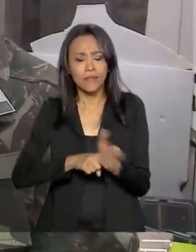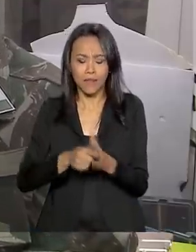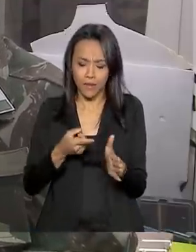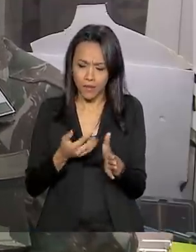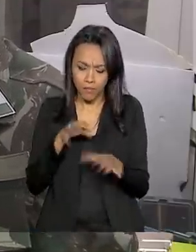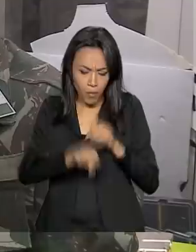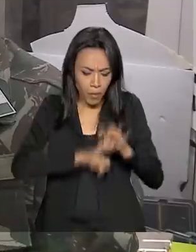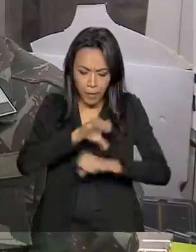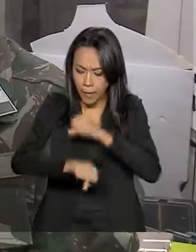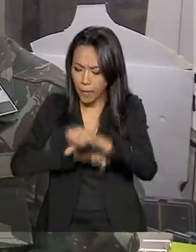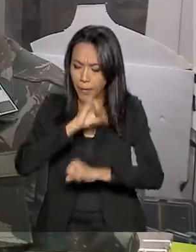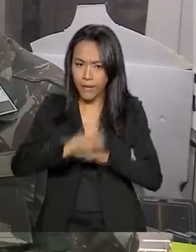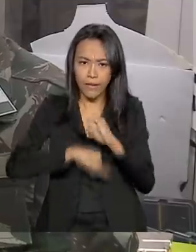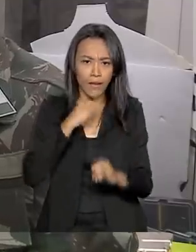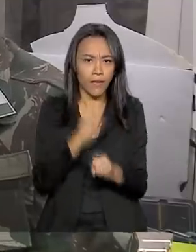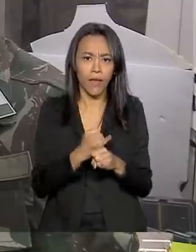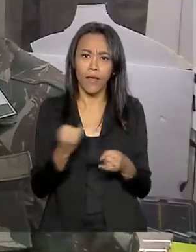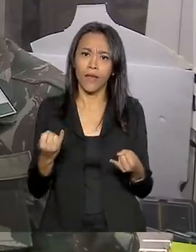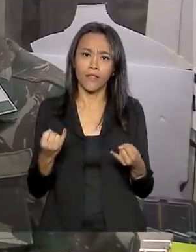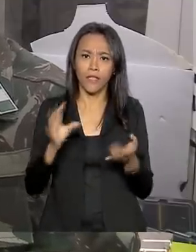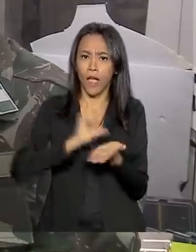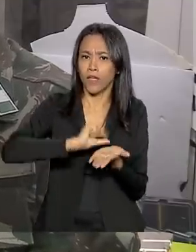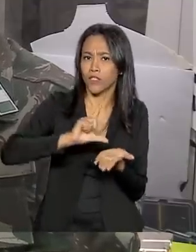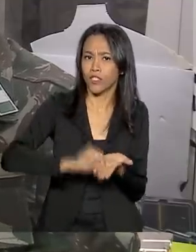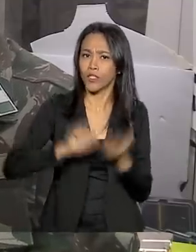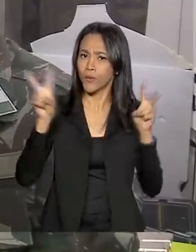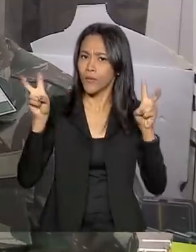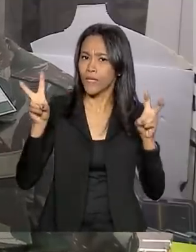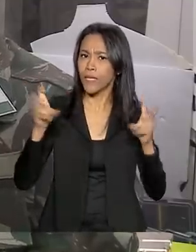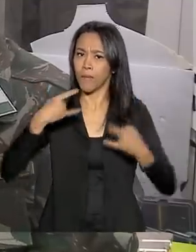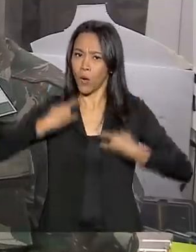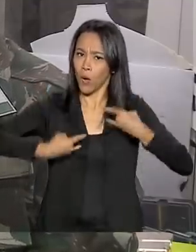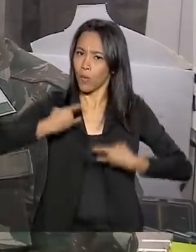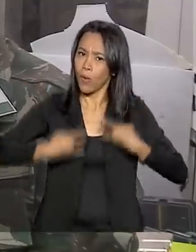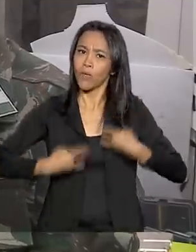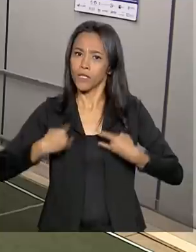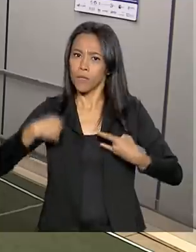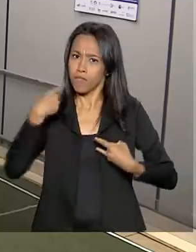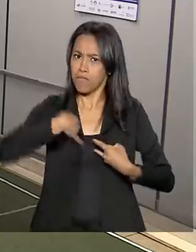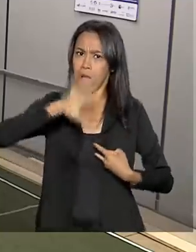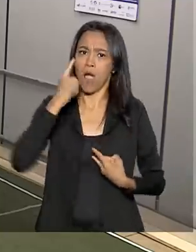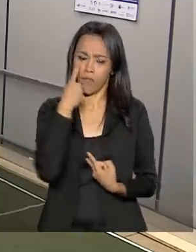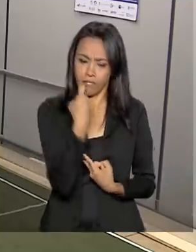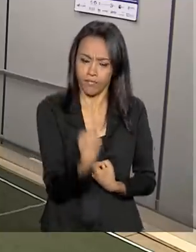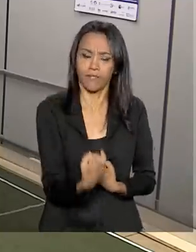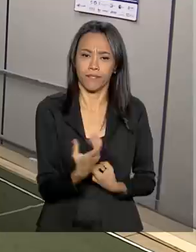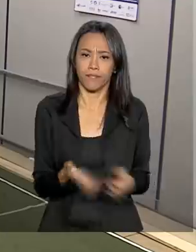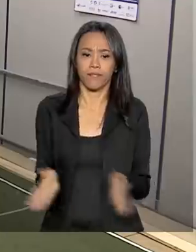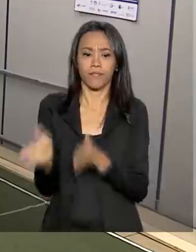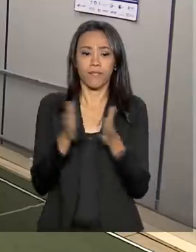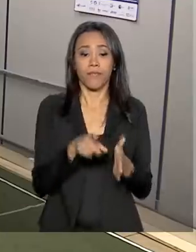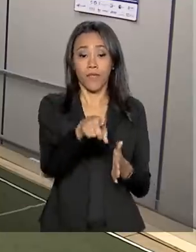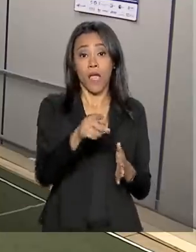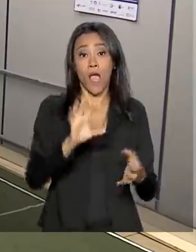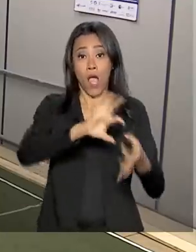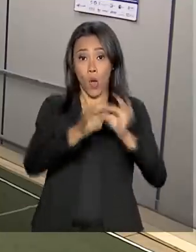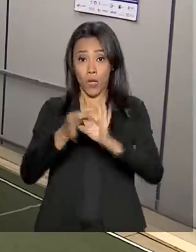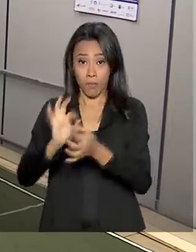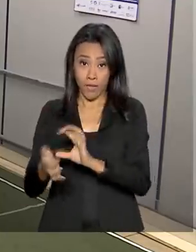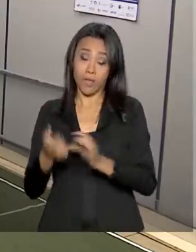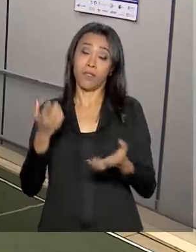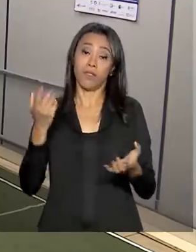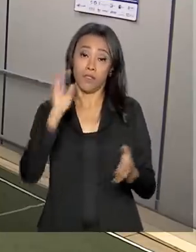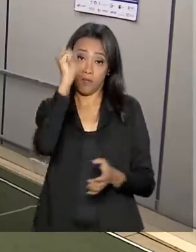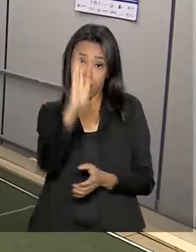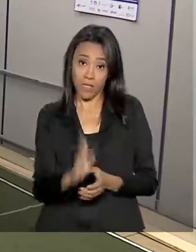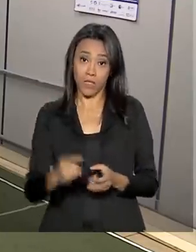procurar na internet artigos sobre robótica e comecei a me interessar bem mais. A Olimpíada Brasileira de Robótica deste ano tem